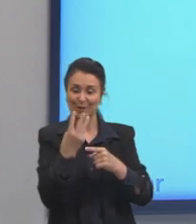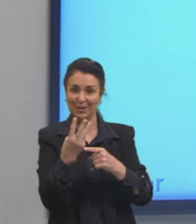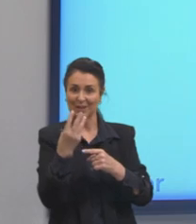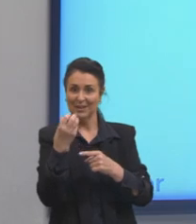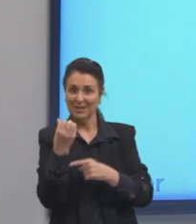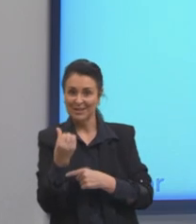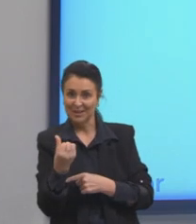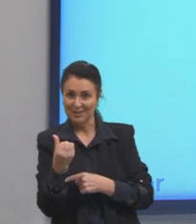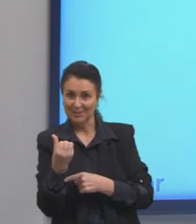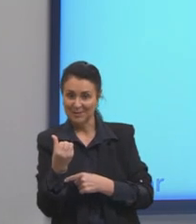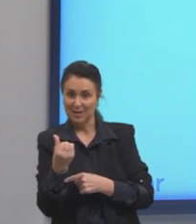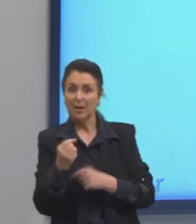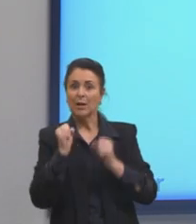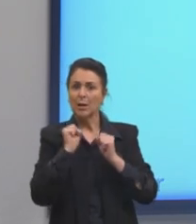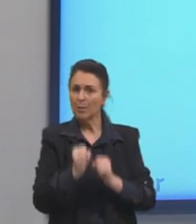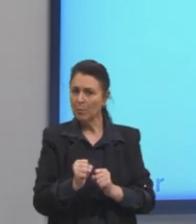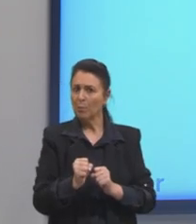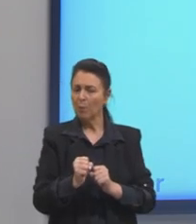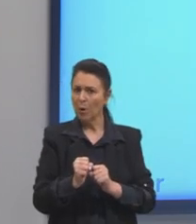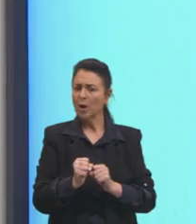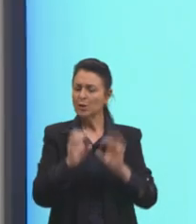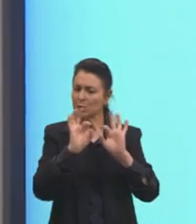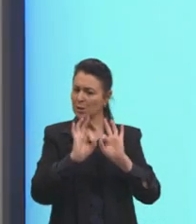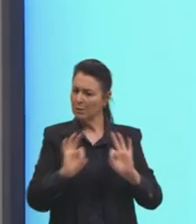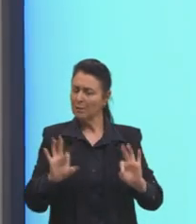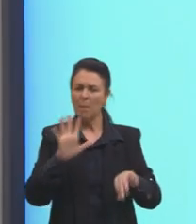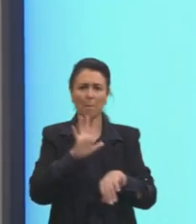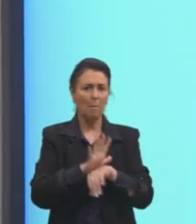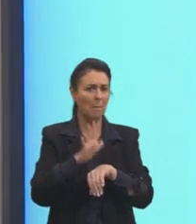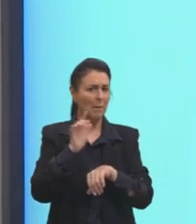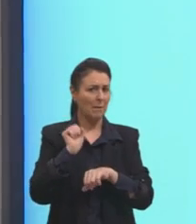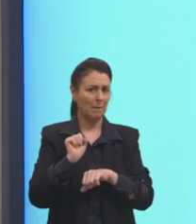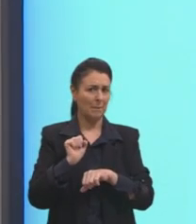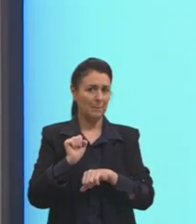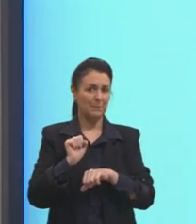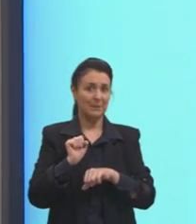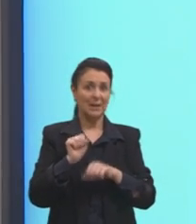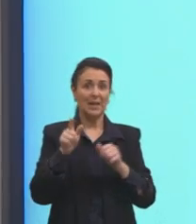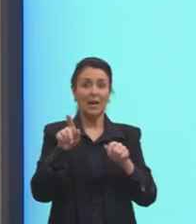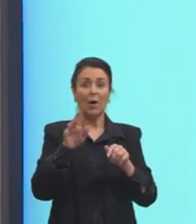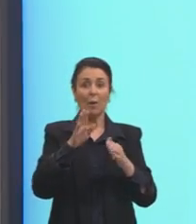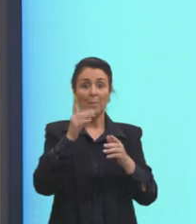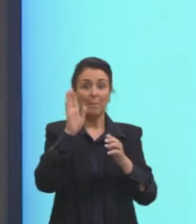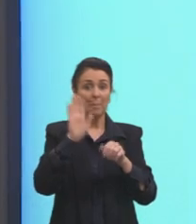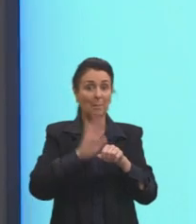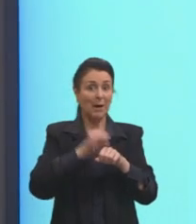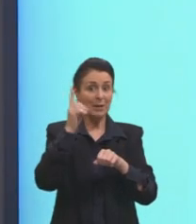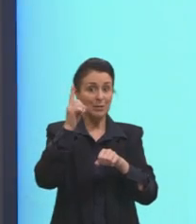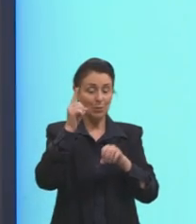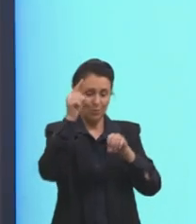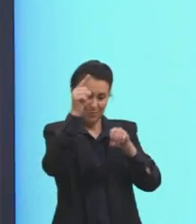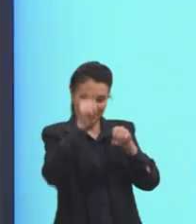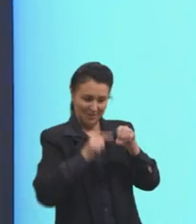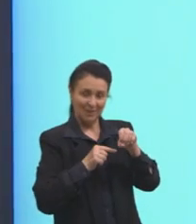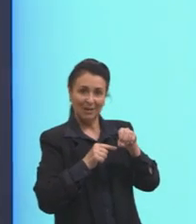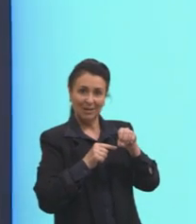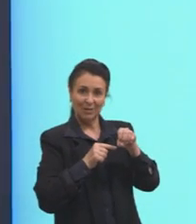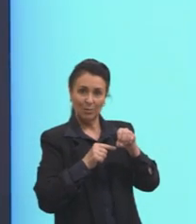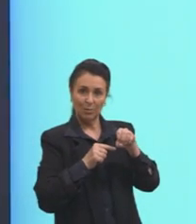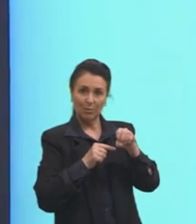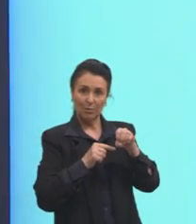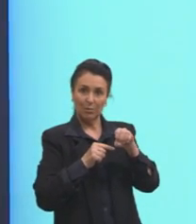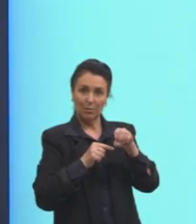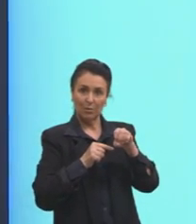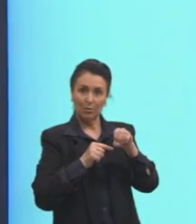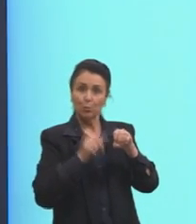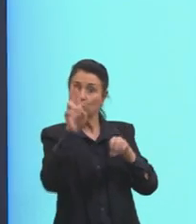Mas a gente pode simplificar mais ainda, certo? Se eu cortar mais esse zero aqui de cima, eu posso colocar